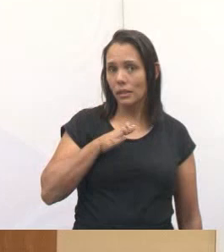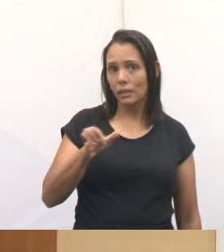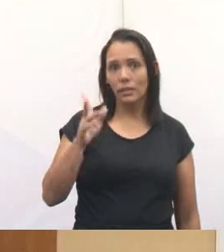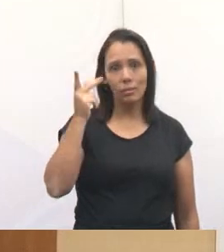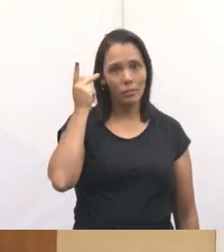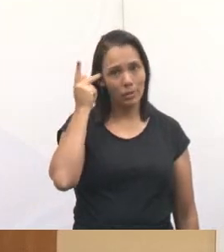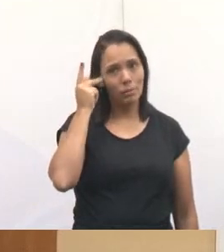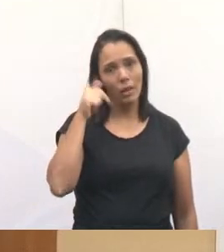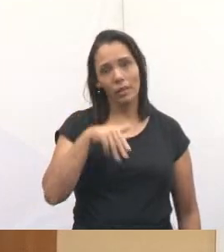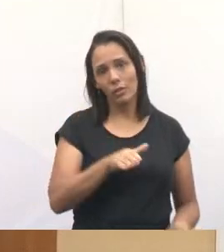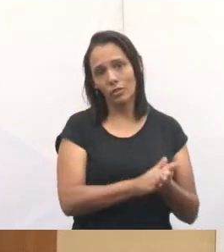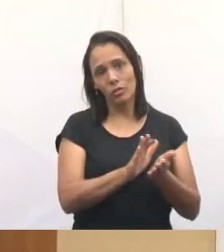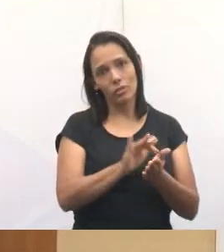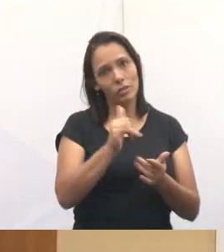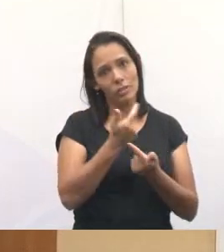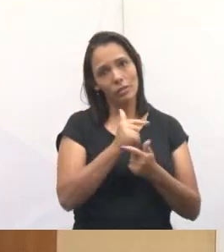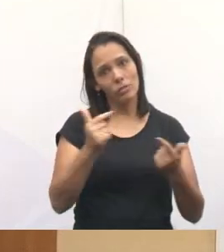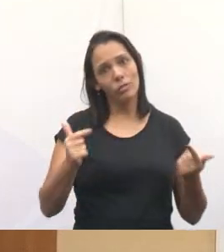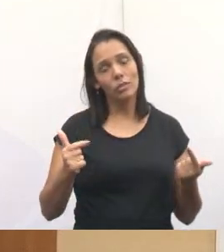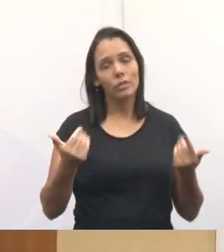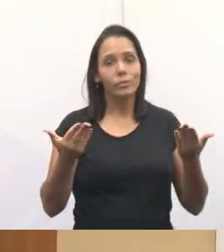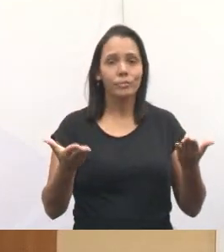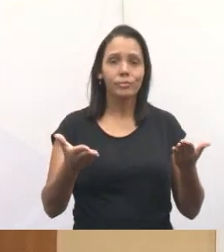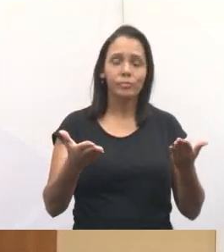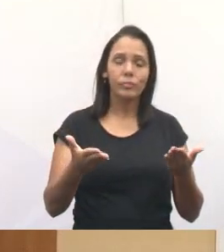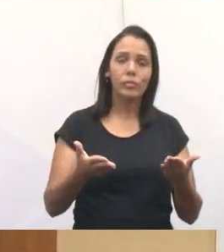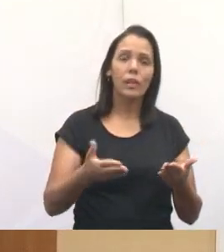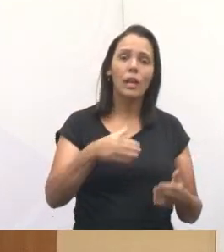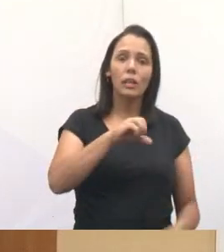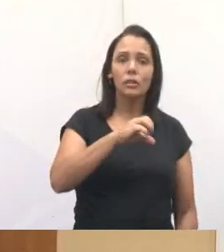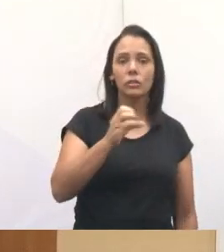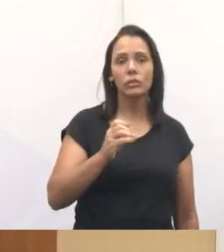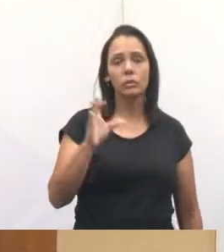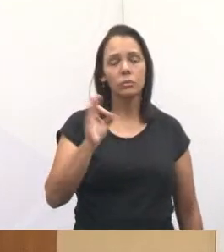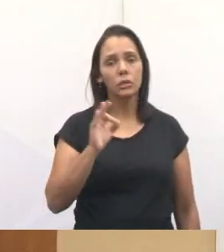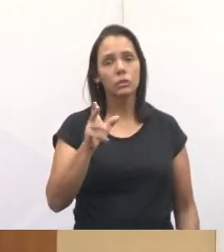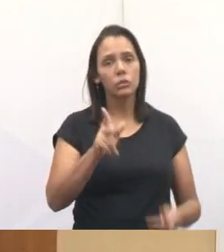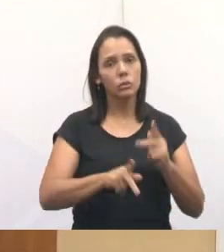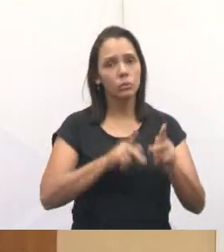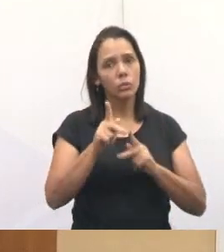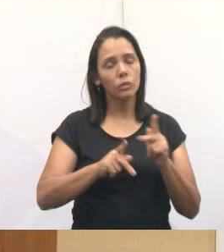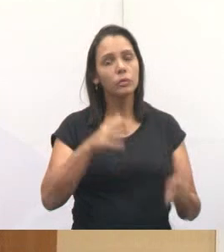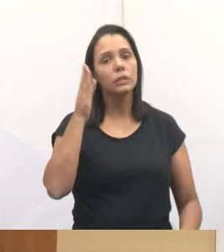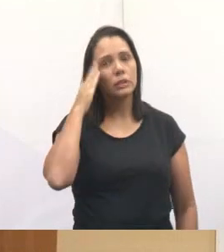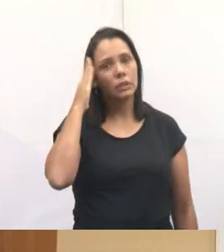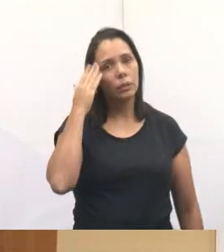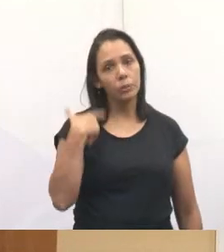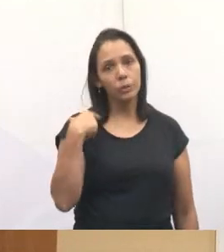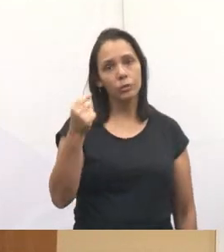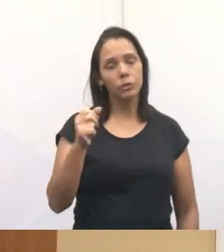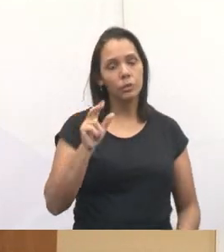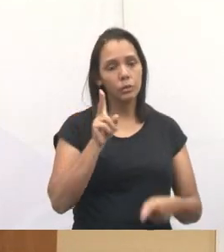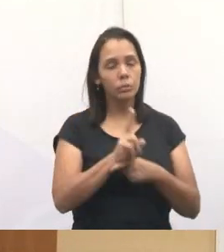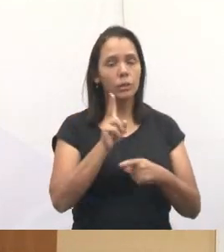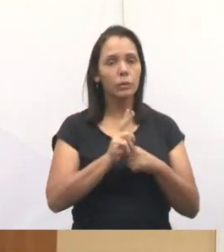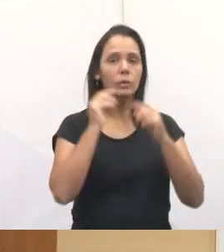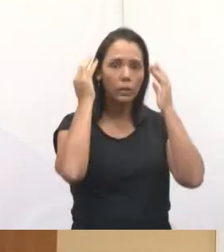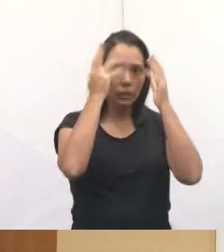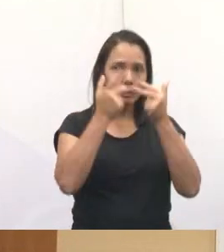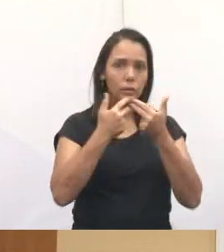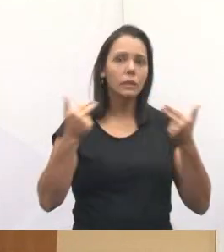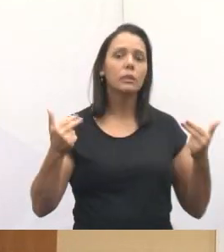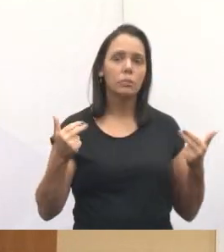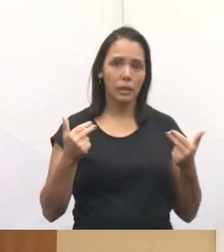Então, gente, por favor, todo mundo, maioria, 90% da população de Jacarei sabe que eu fui eleito pela causa animal. É a minha bandeira.